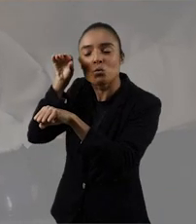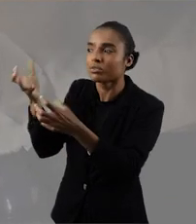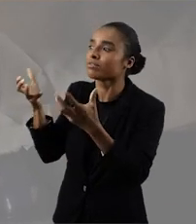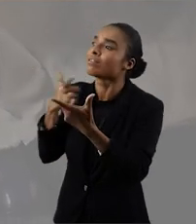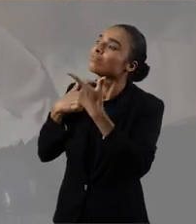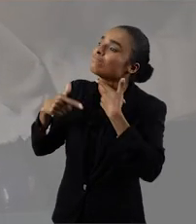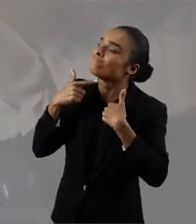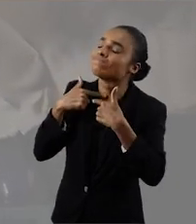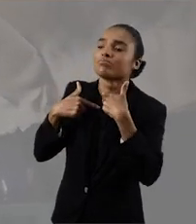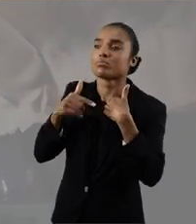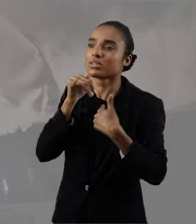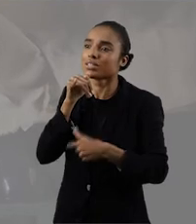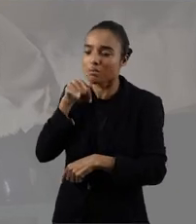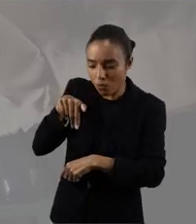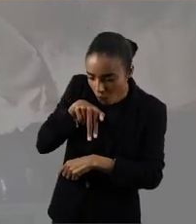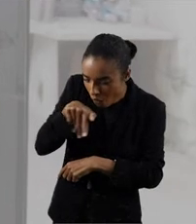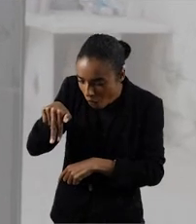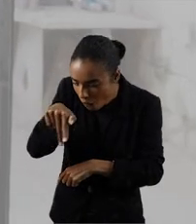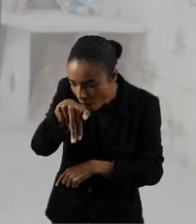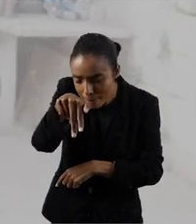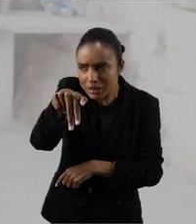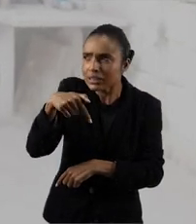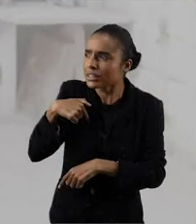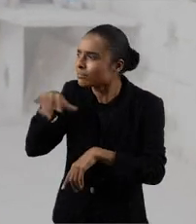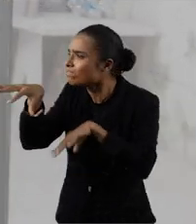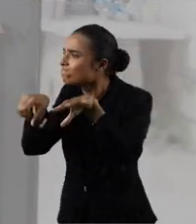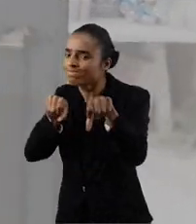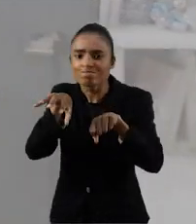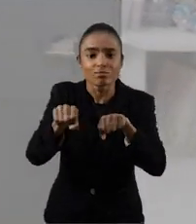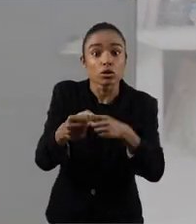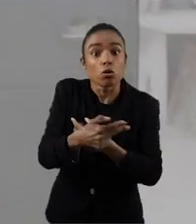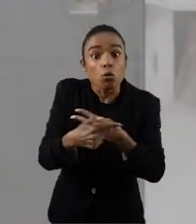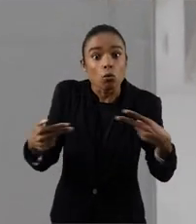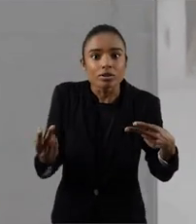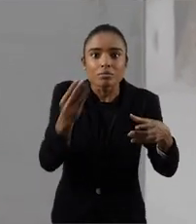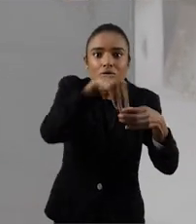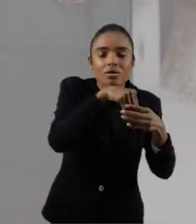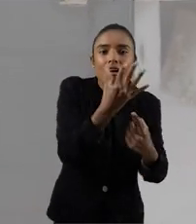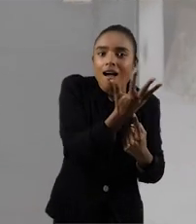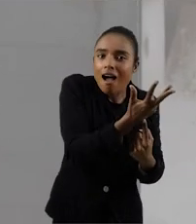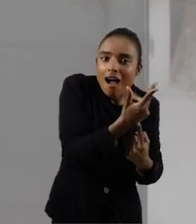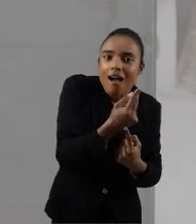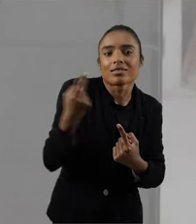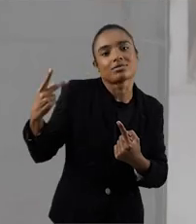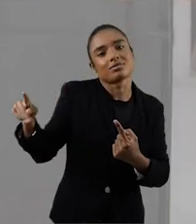E muitas vezes o caminho que ele vai percorrer é fundamental. Nessa exposição, a gente fez um